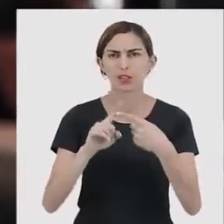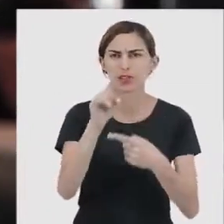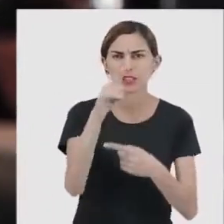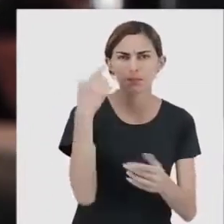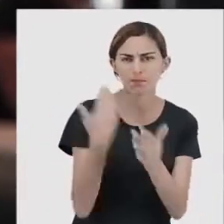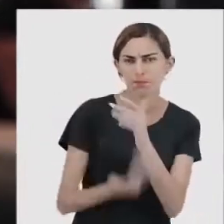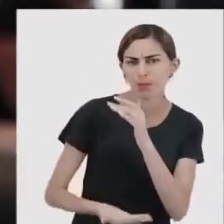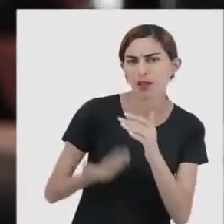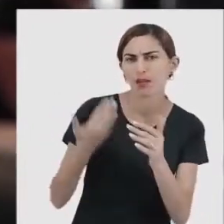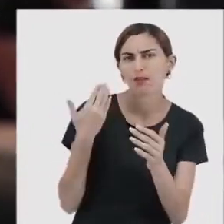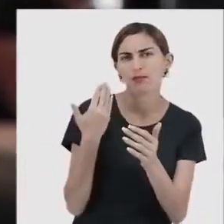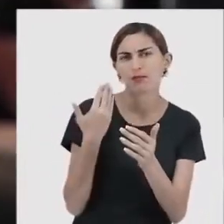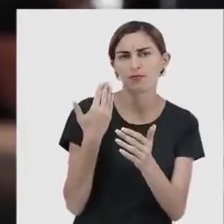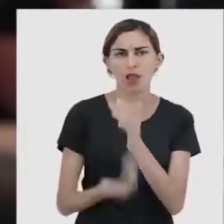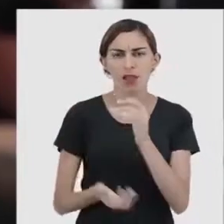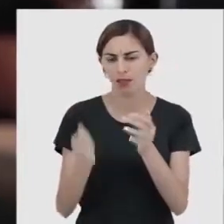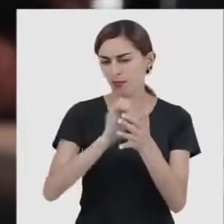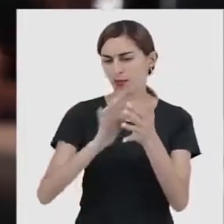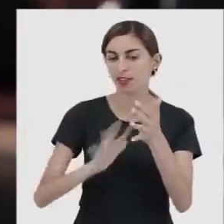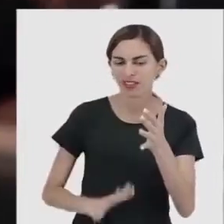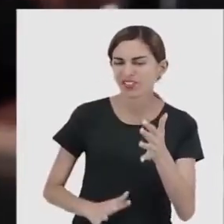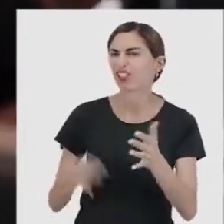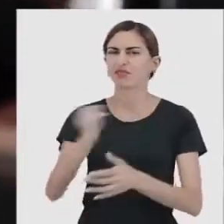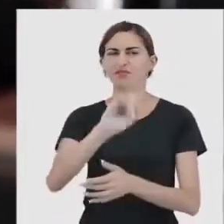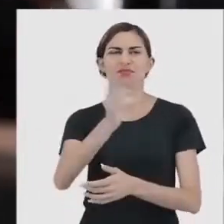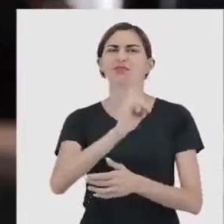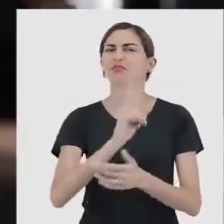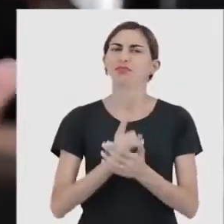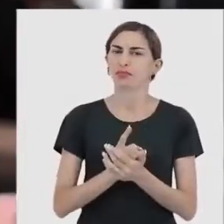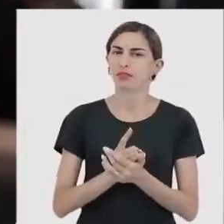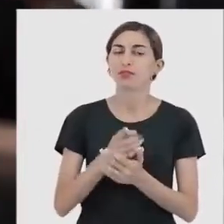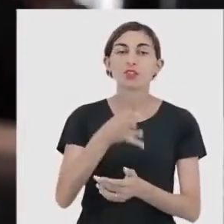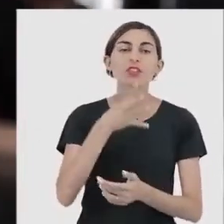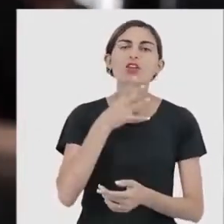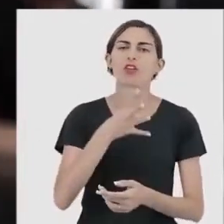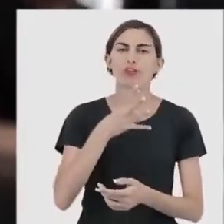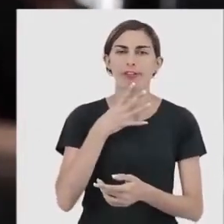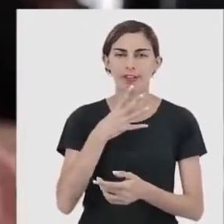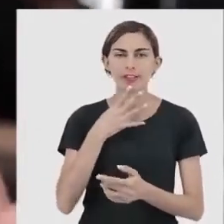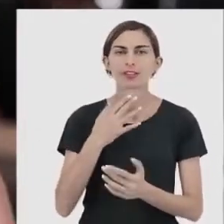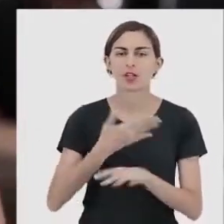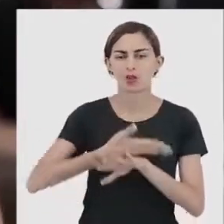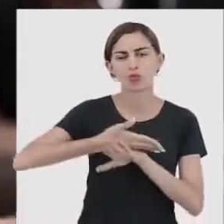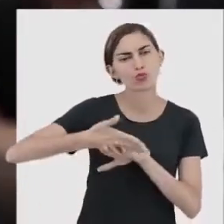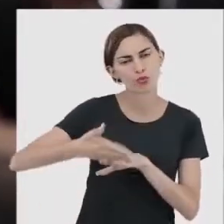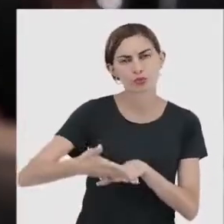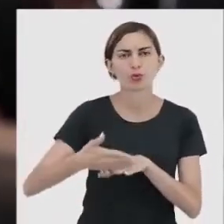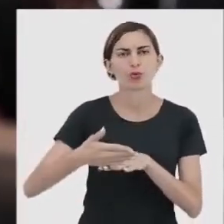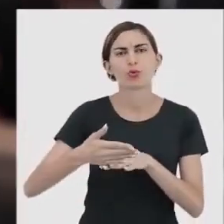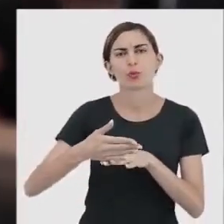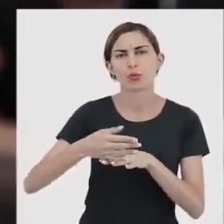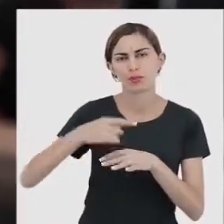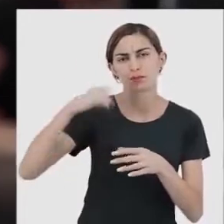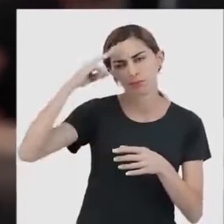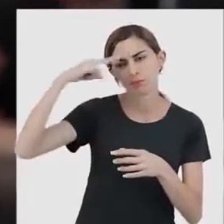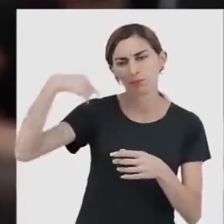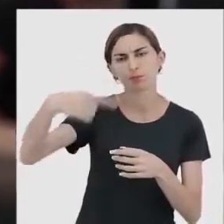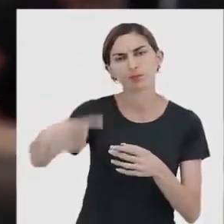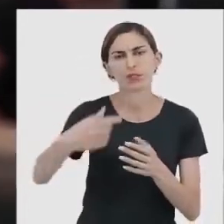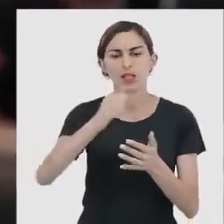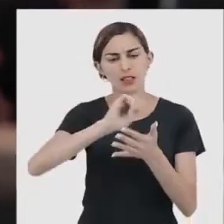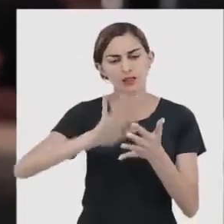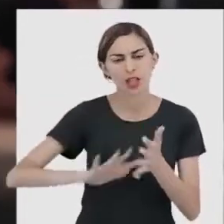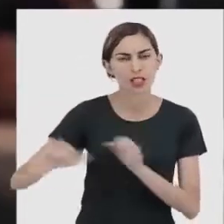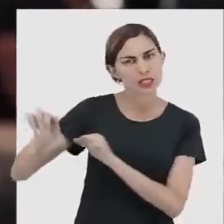perca nenhuma atividade. Você vai conhecer qual a rotina de atividades que você vai precisar cumprir,